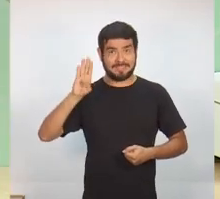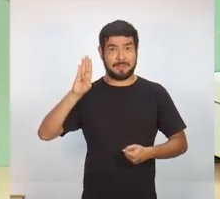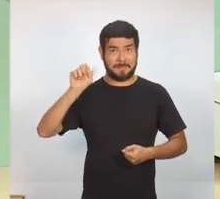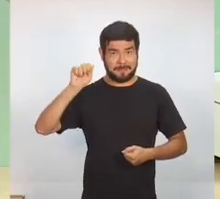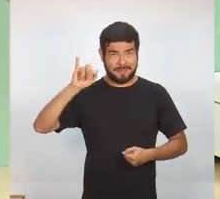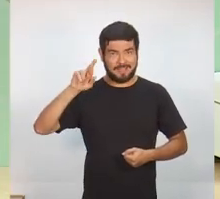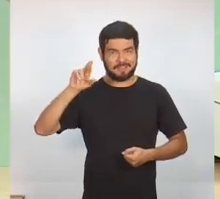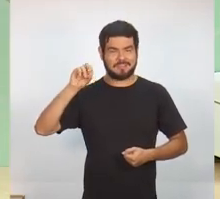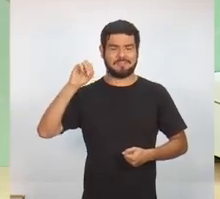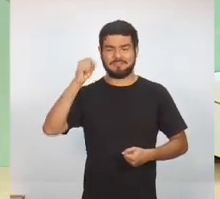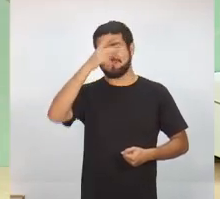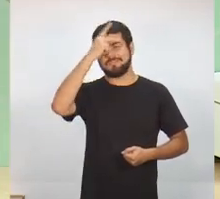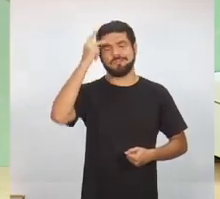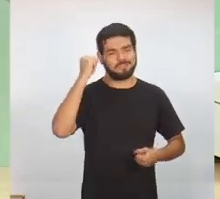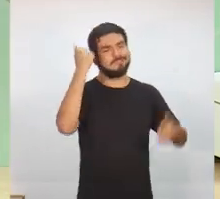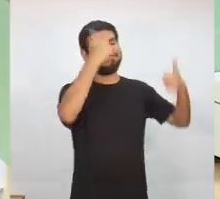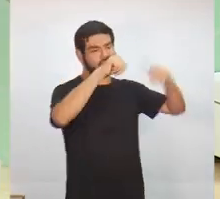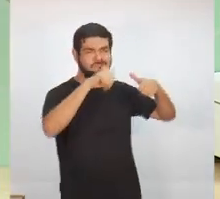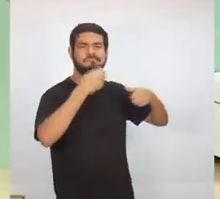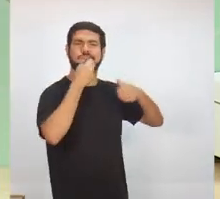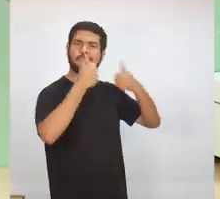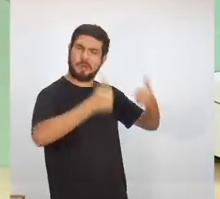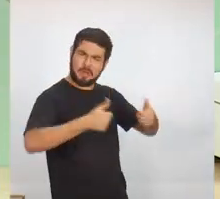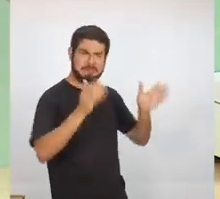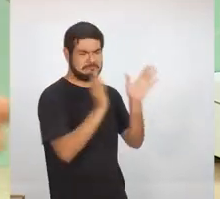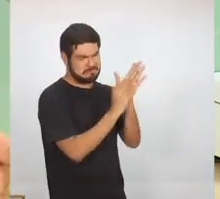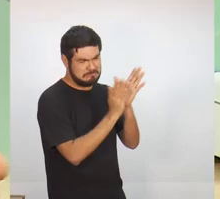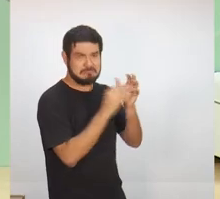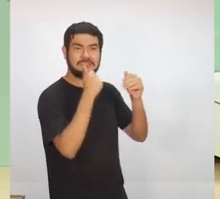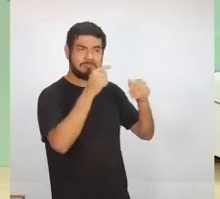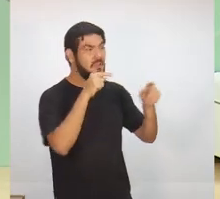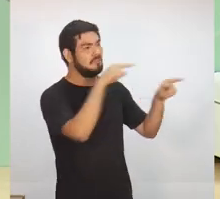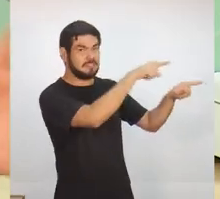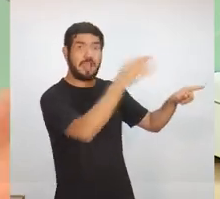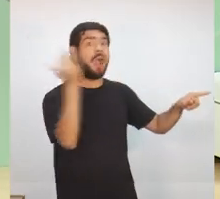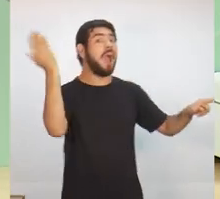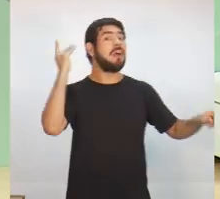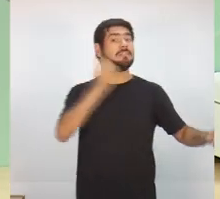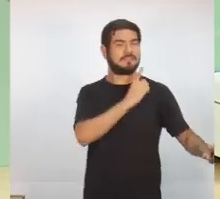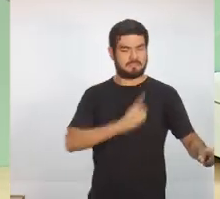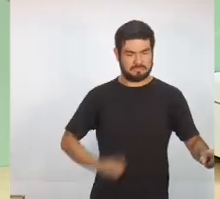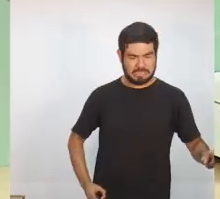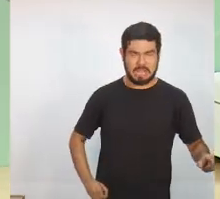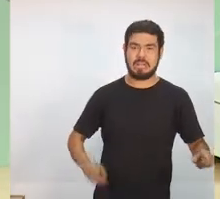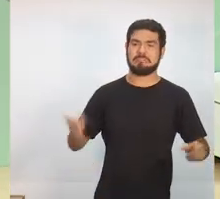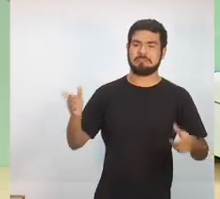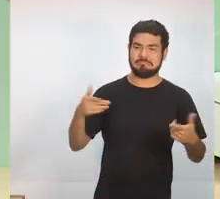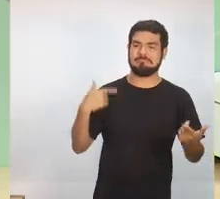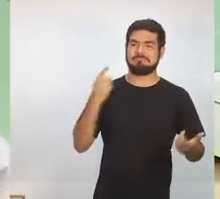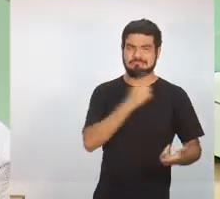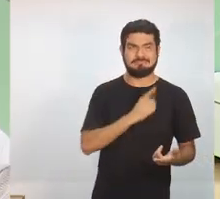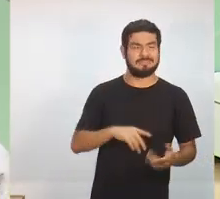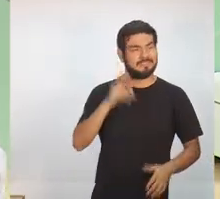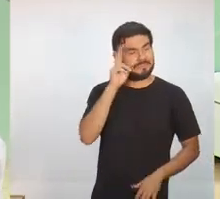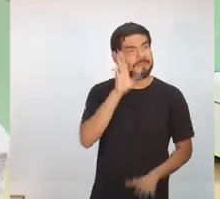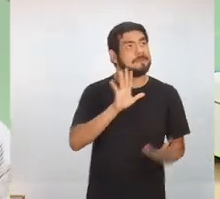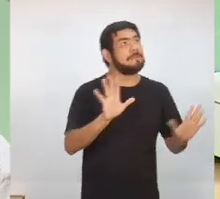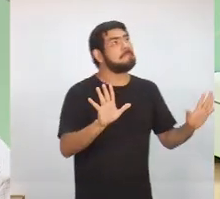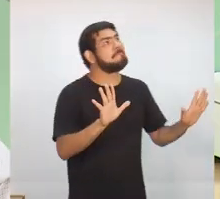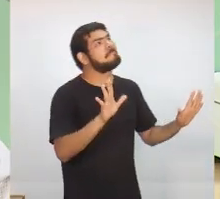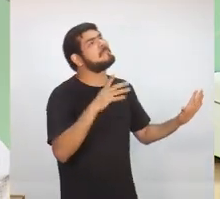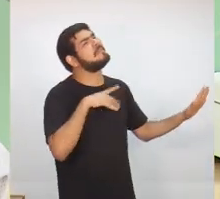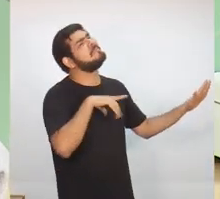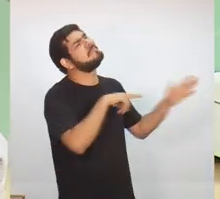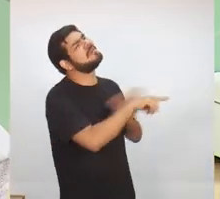que falam para mim. E você era deputado à época e exerceu o mandato de deputado. O que